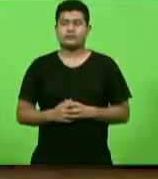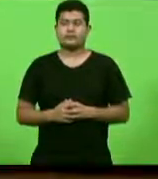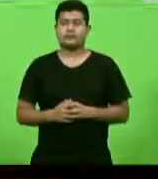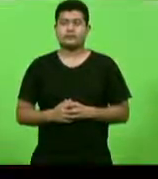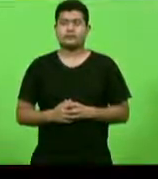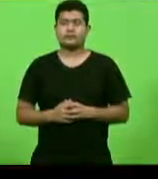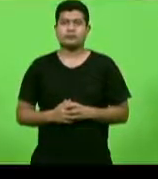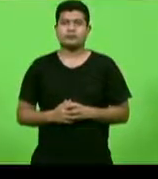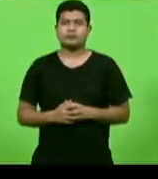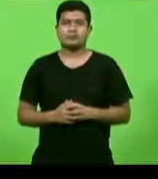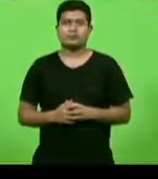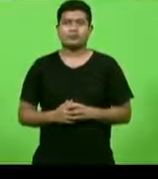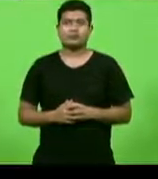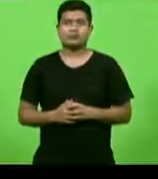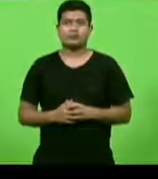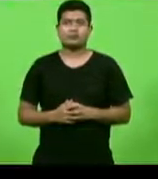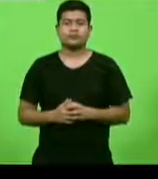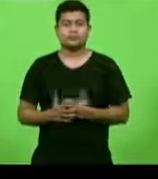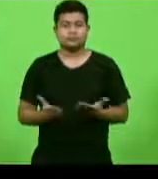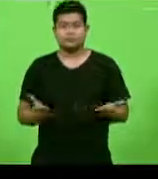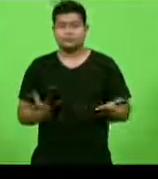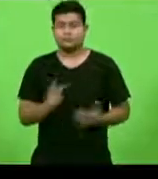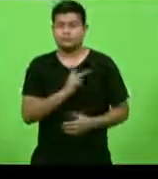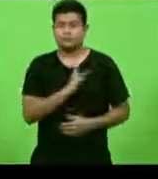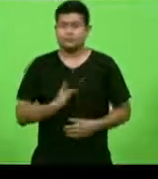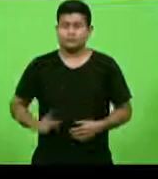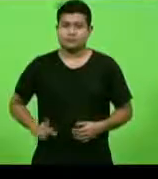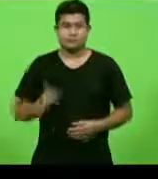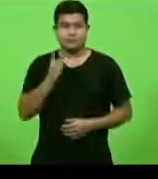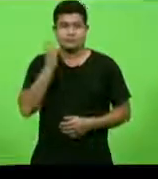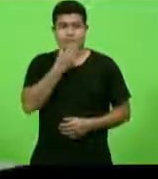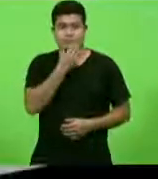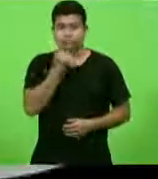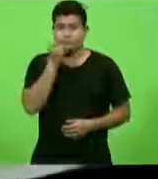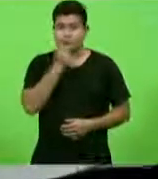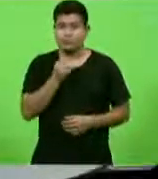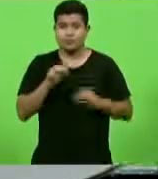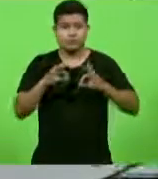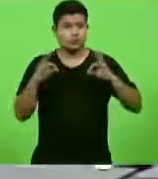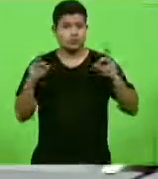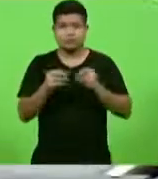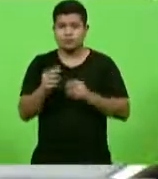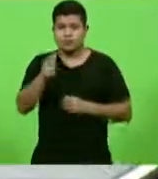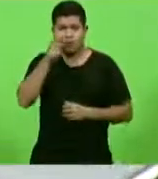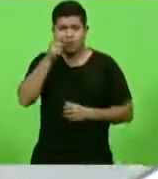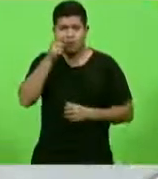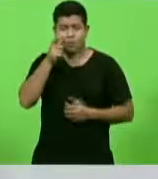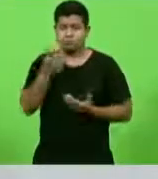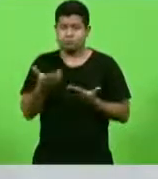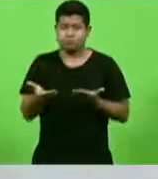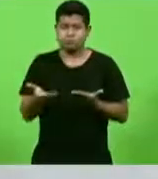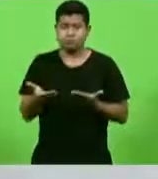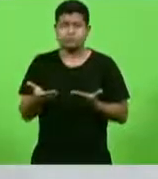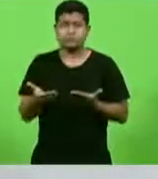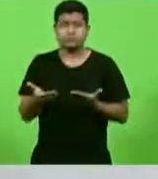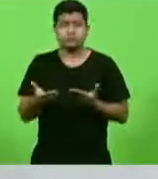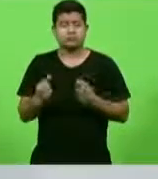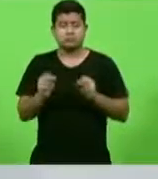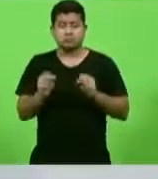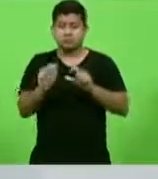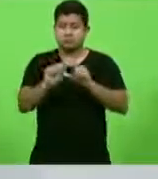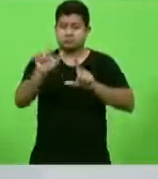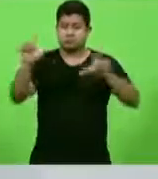presidente, deputados, deputadas, todos que nos acompanham através da